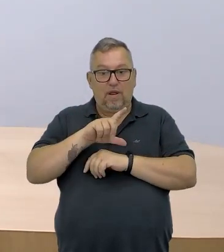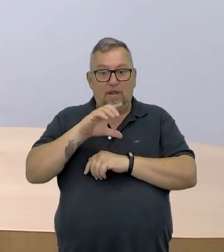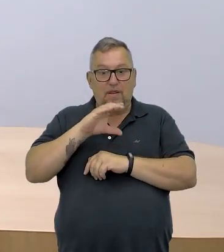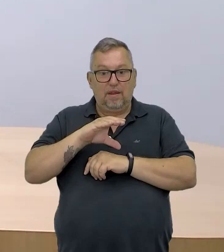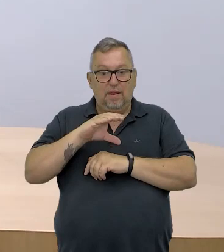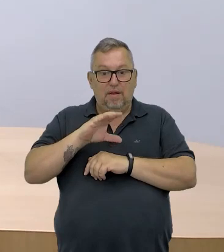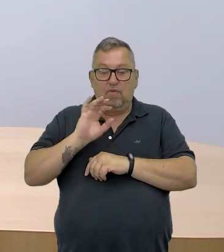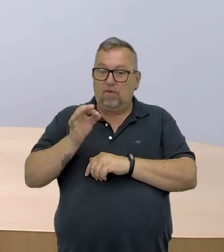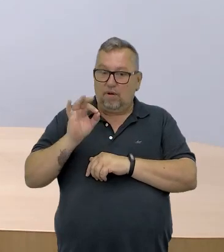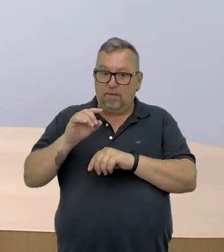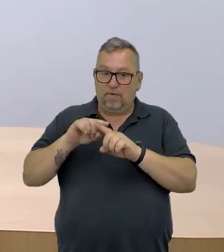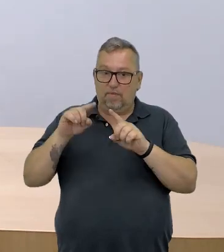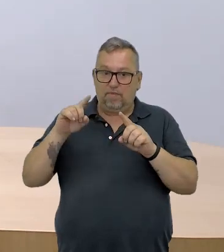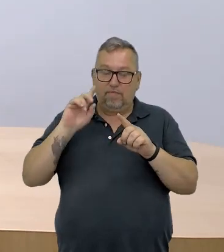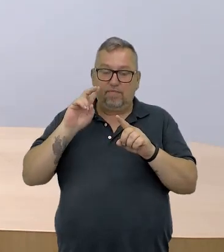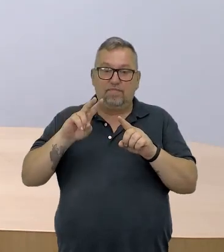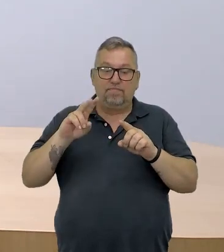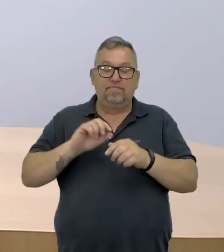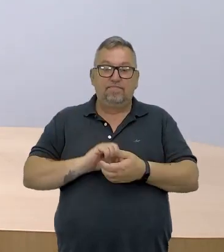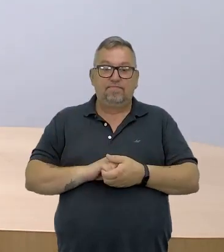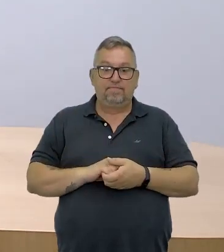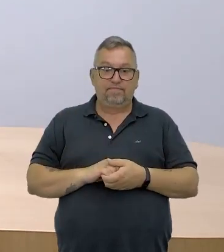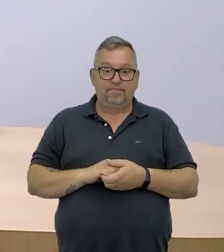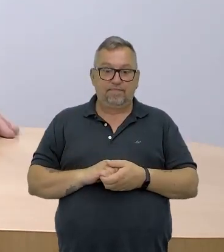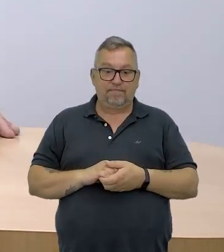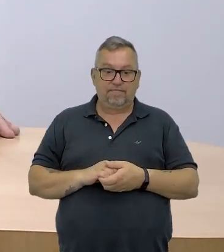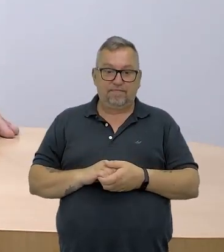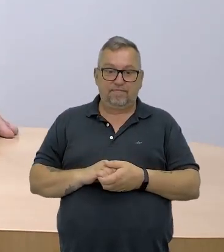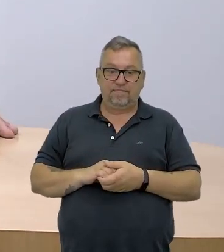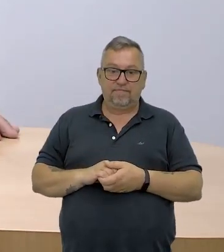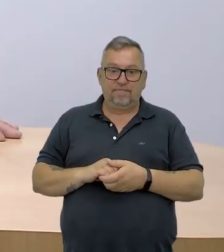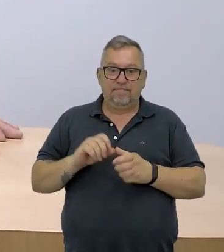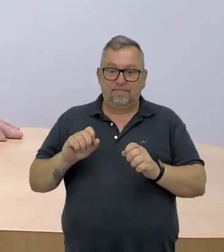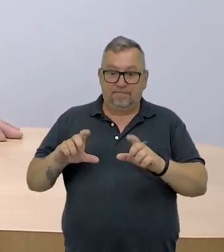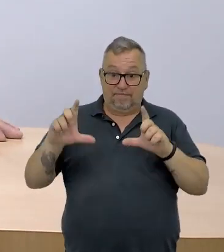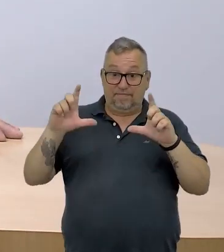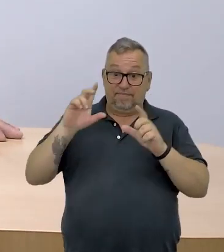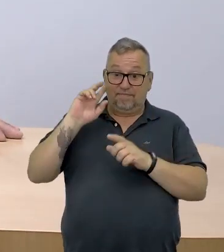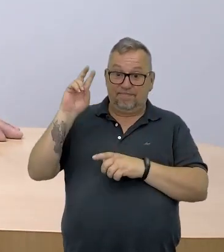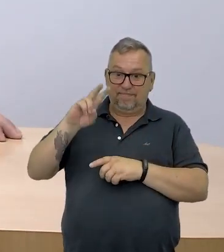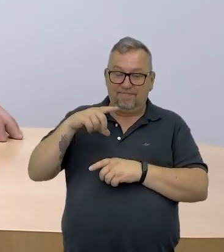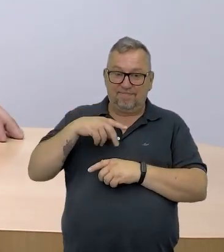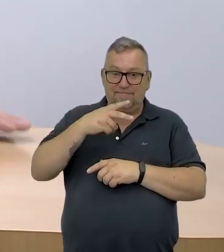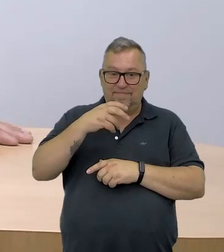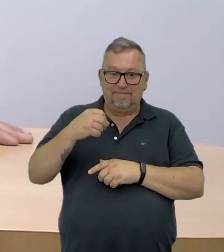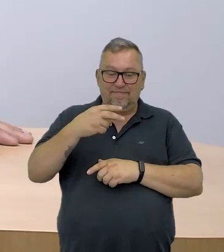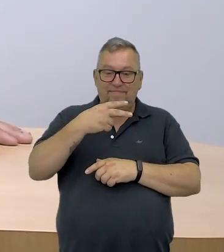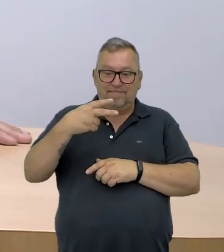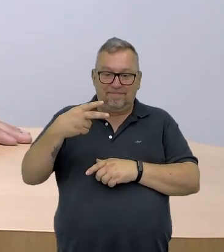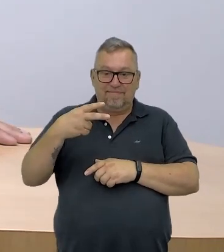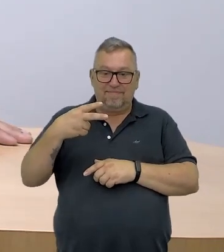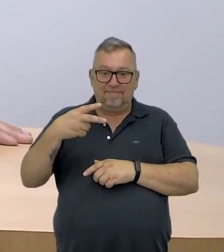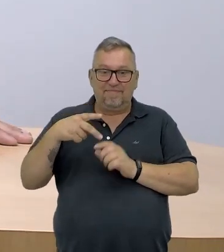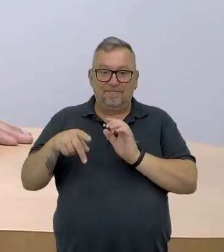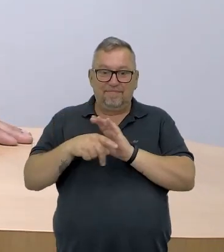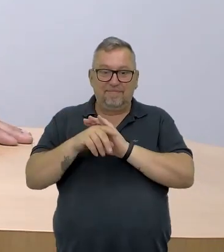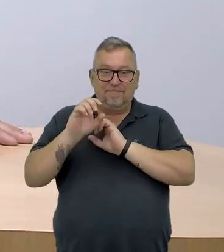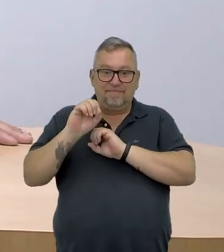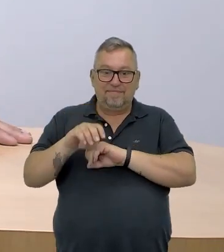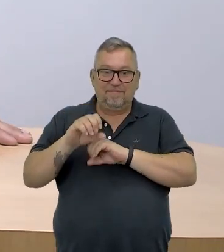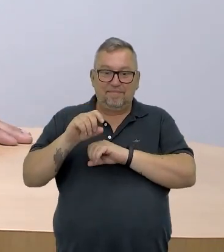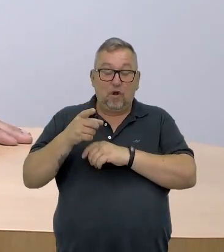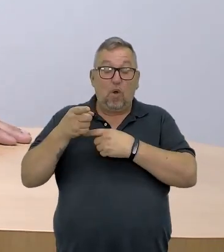justamente para a placa do Arduino. Na tela está aparecendo para vocês também, lembrando que esse é o ano, 2022, é o ano da educação